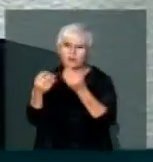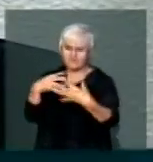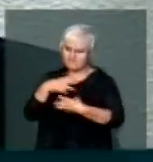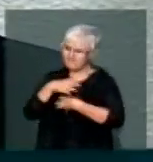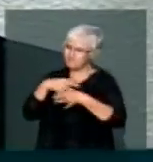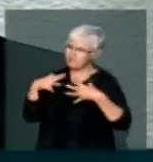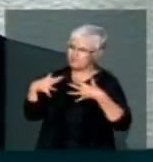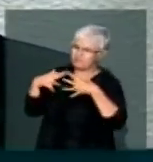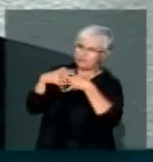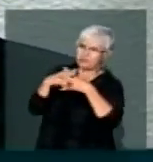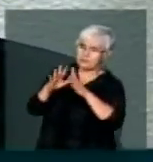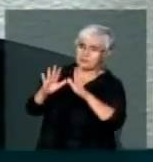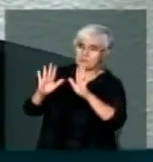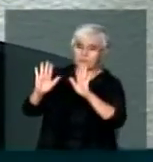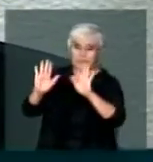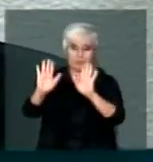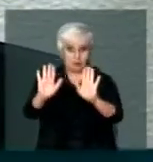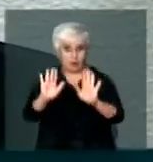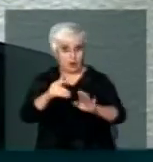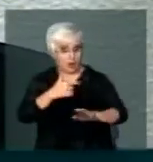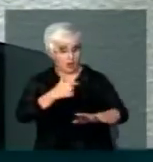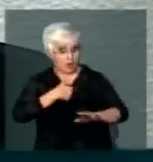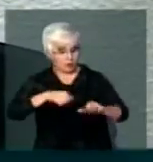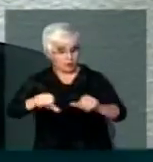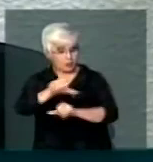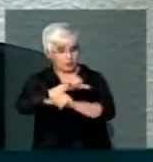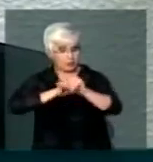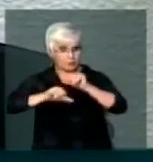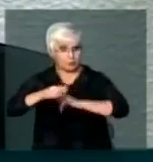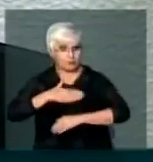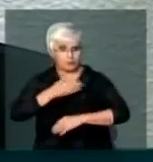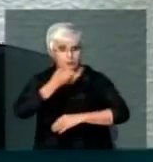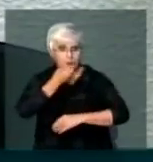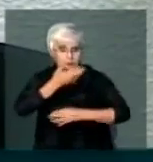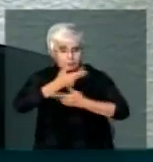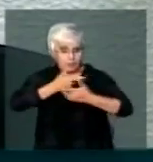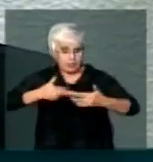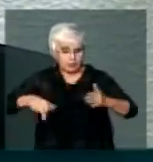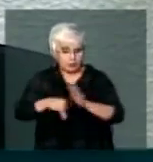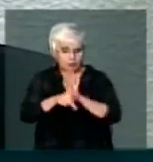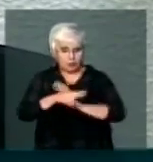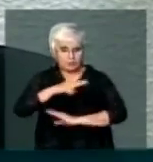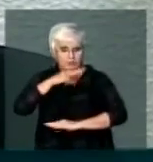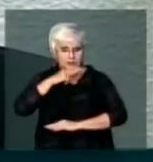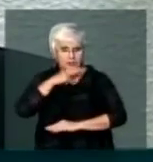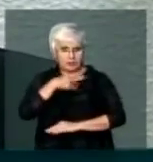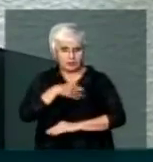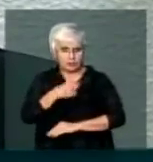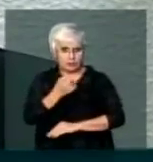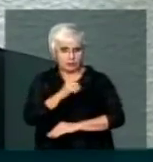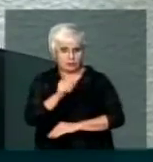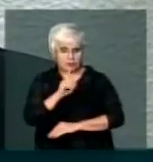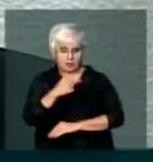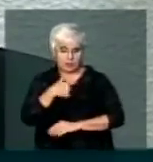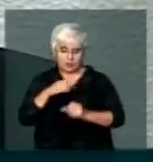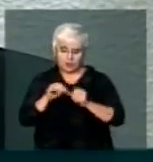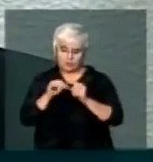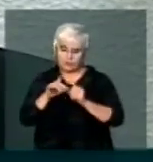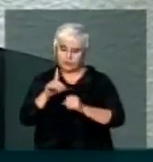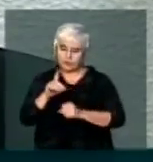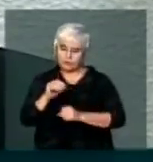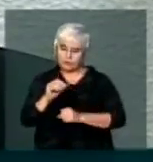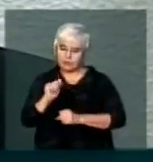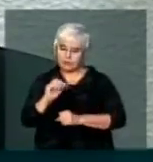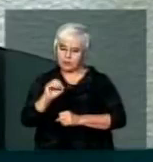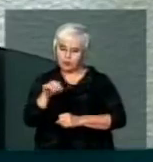Bom, eu não passei meus bens para os meus filhos e netos Eu fiz uma doação Já que esse assunto também